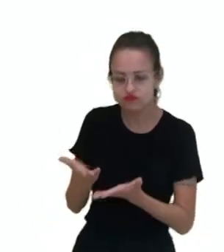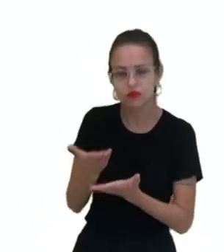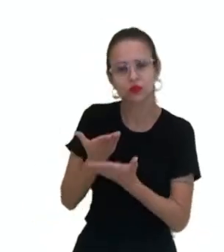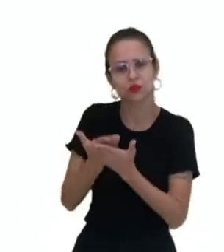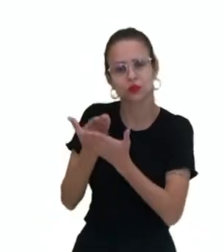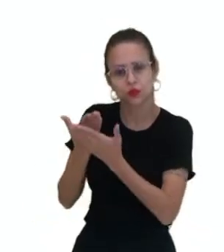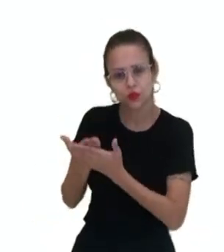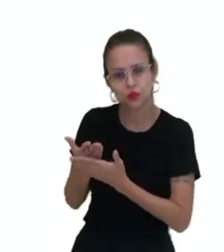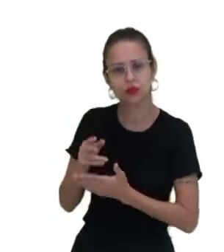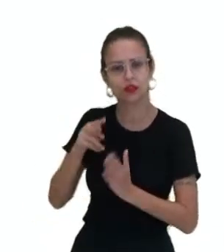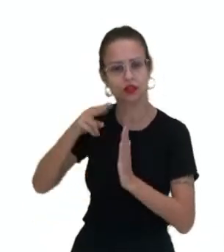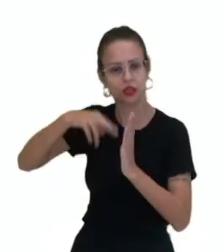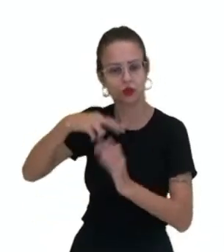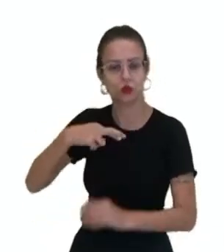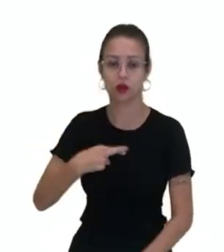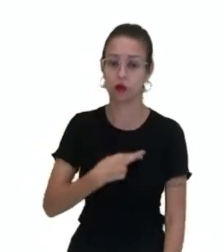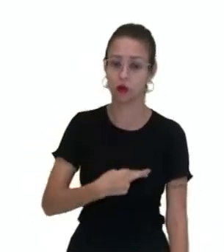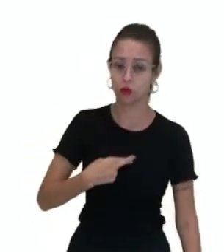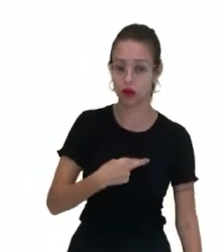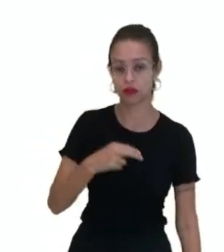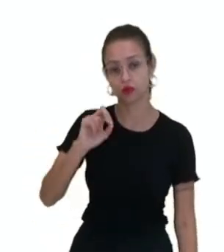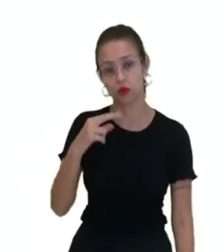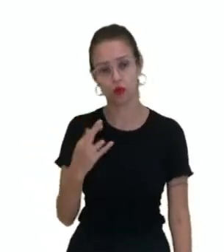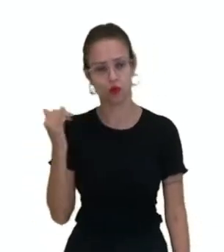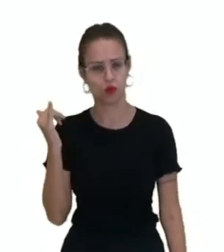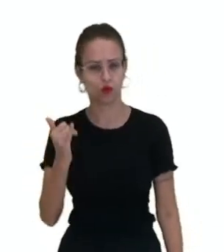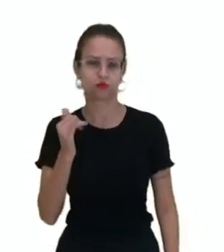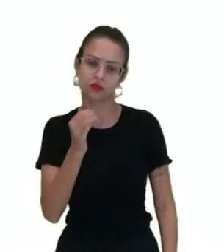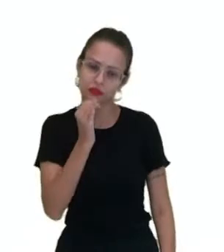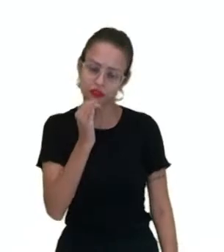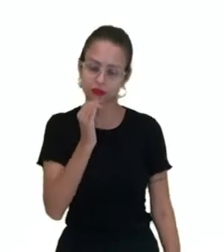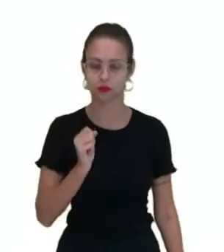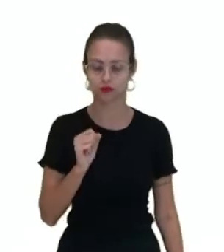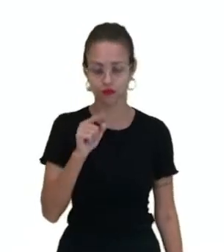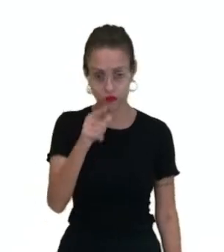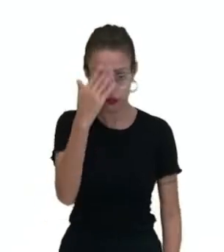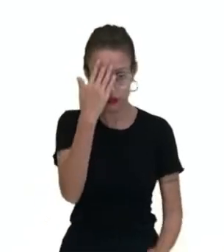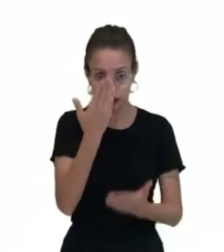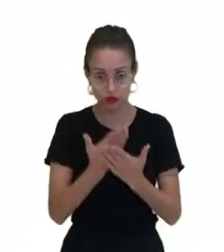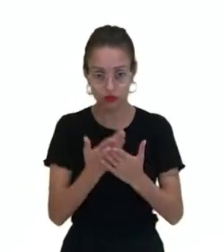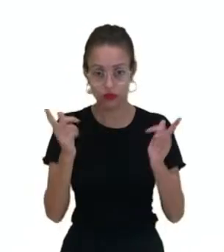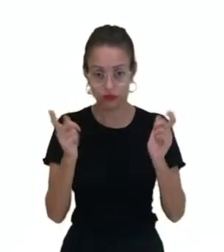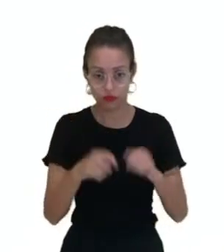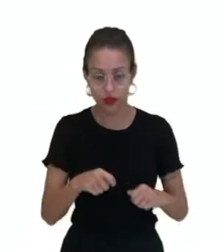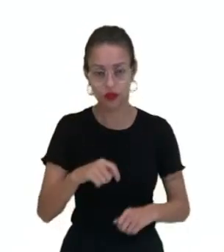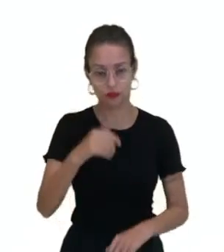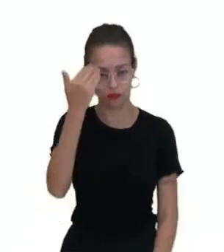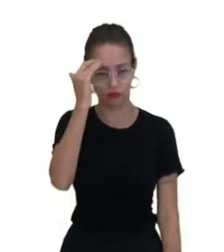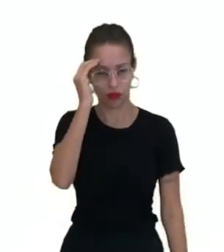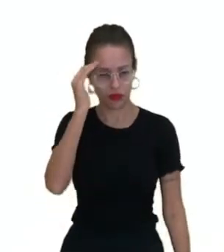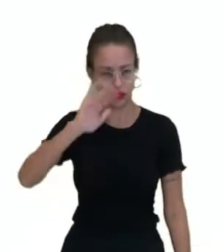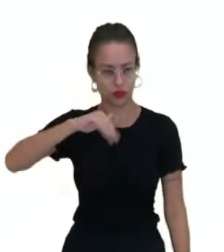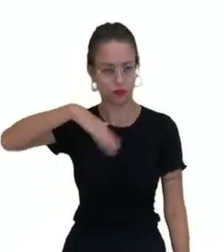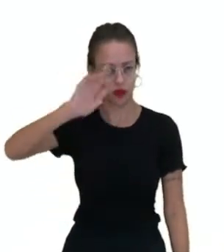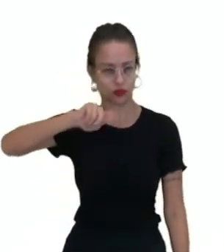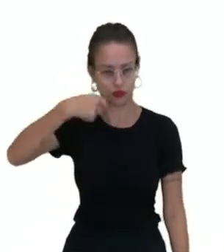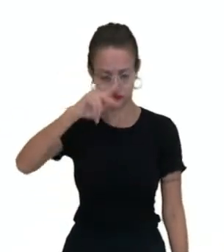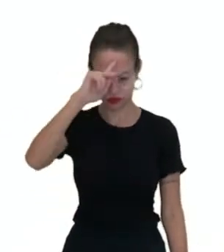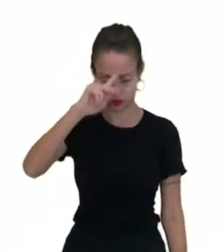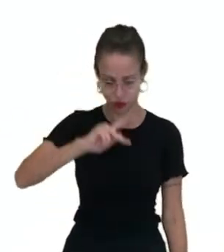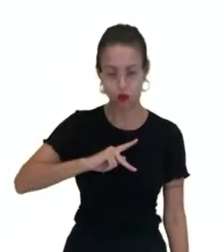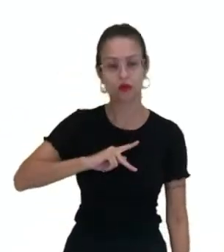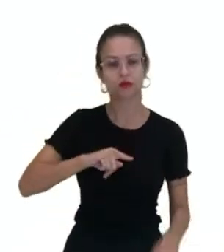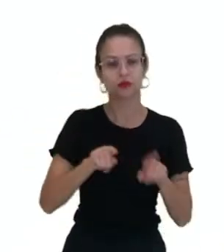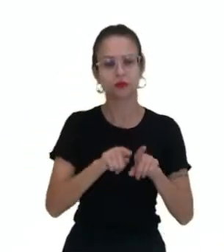como as de um romance ou de um conto, por exemplo? Você acredita que podemos entender mais sobre nós e as outras